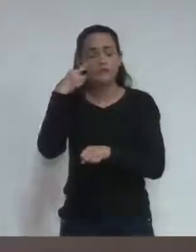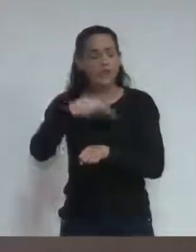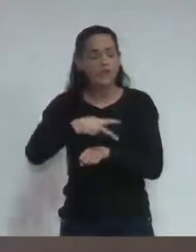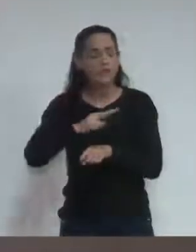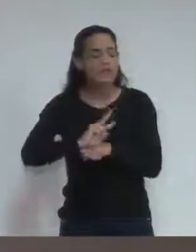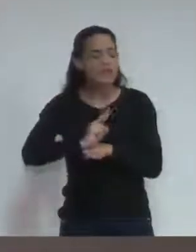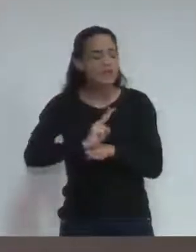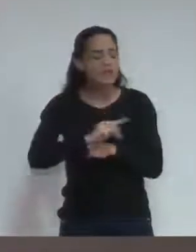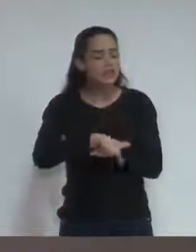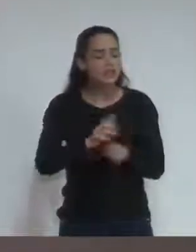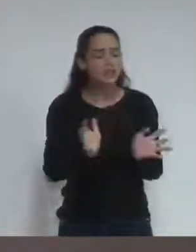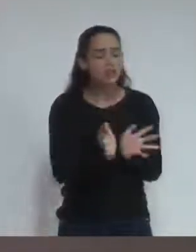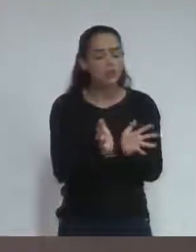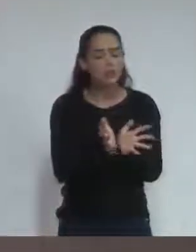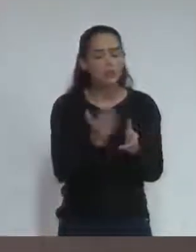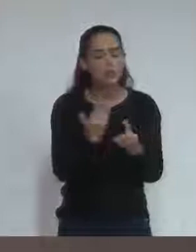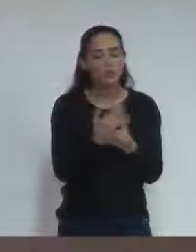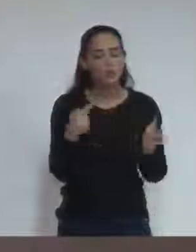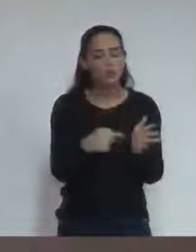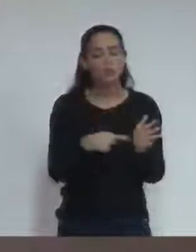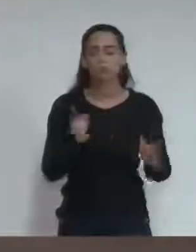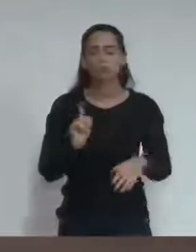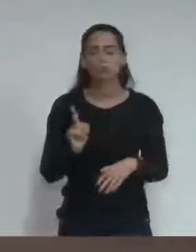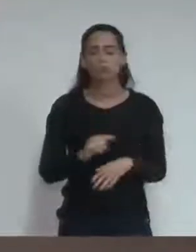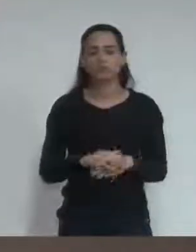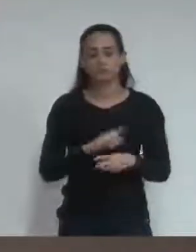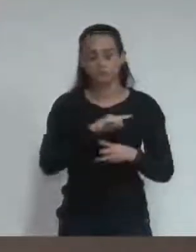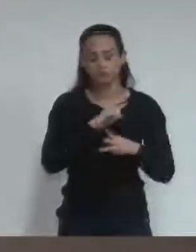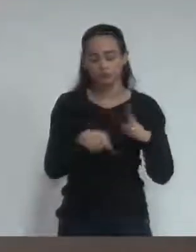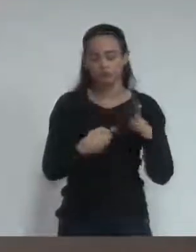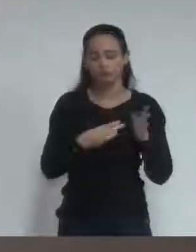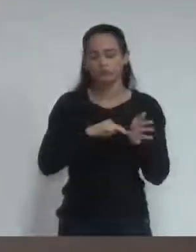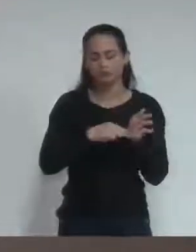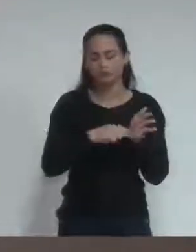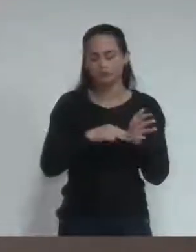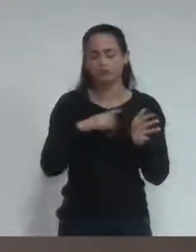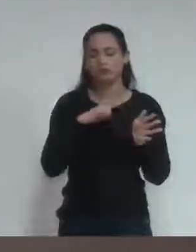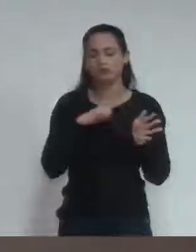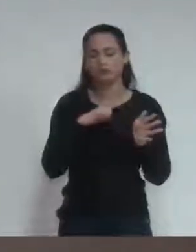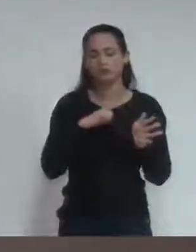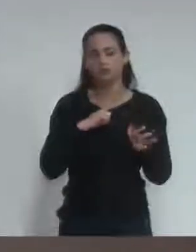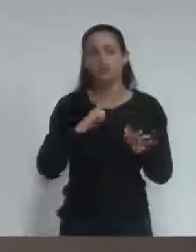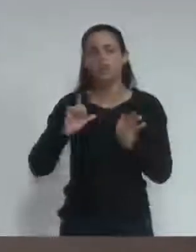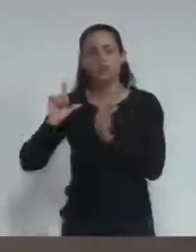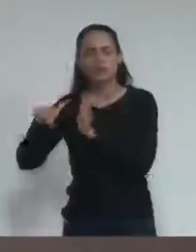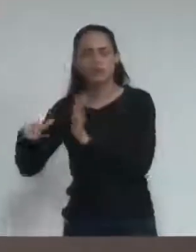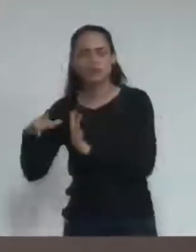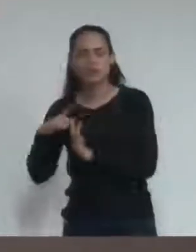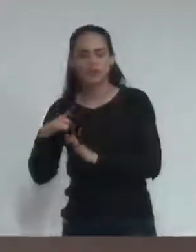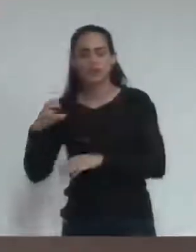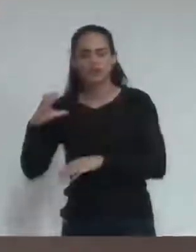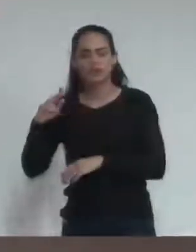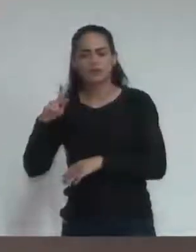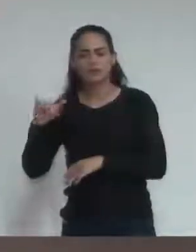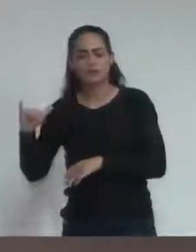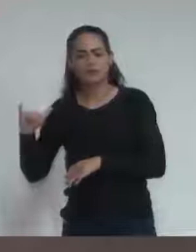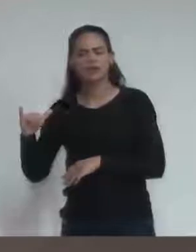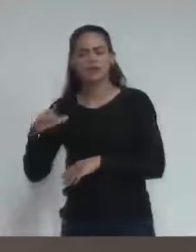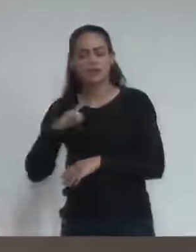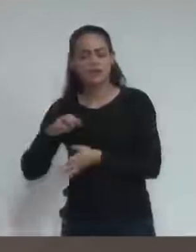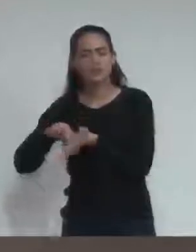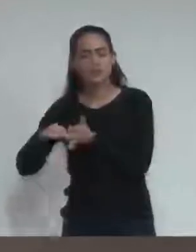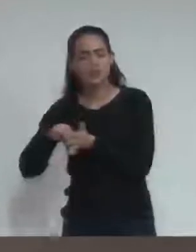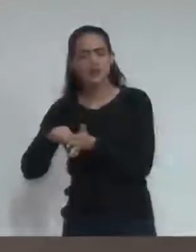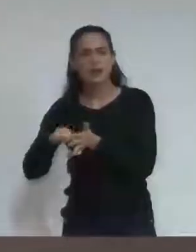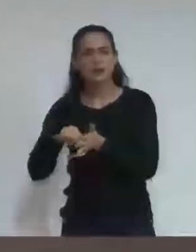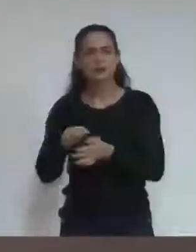Comissão processante foi instituída, tem um presidente, uma relatora e um vice. A CPI, daqui a pouco o PC fala, também tem os membros. E é